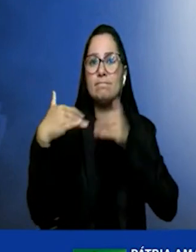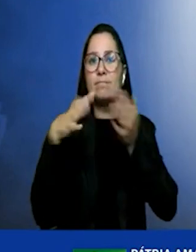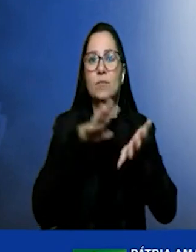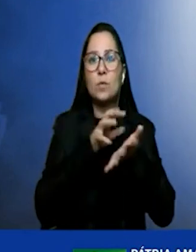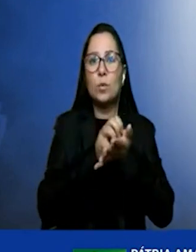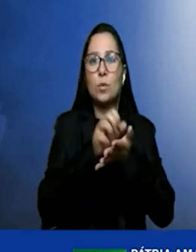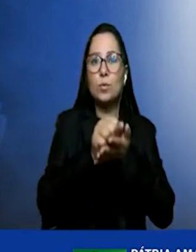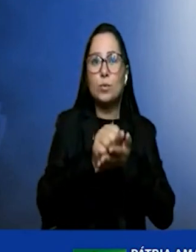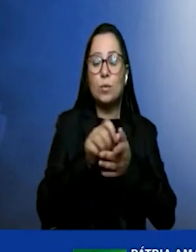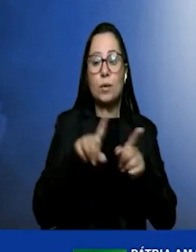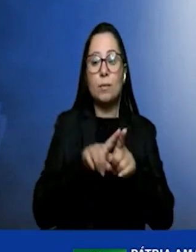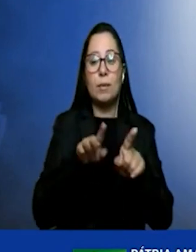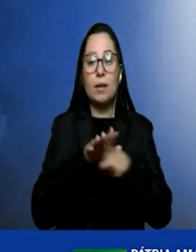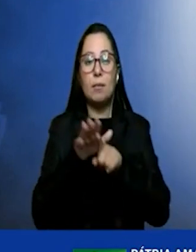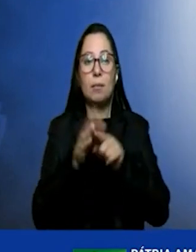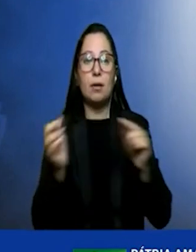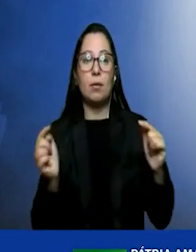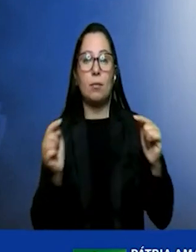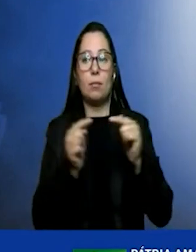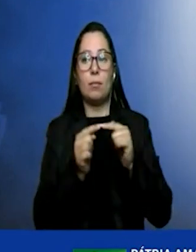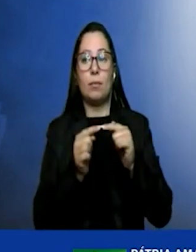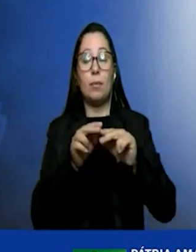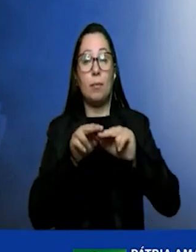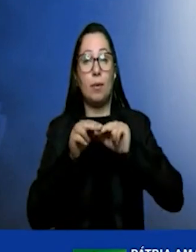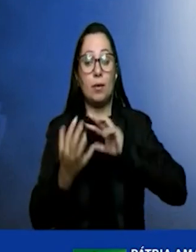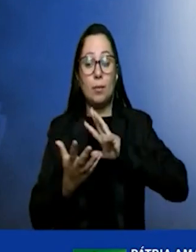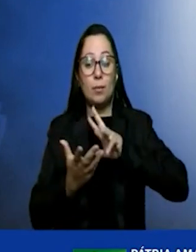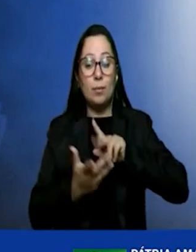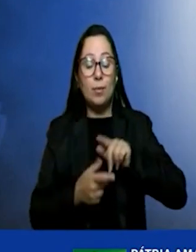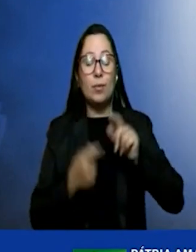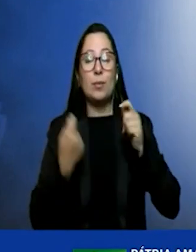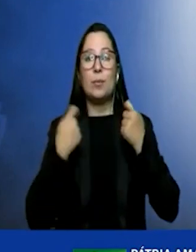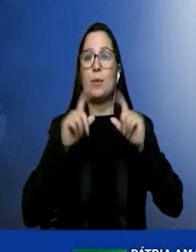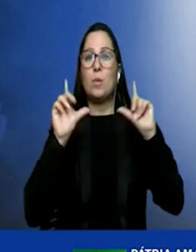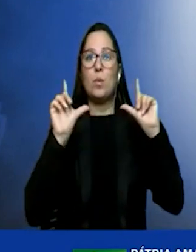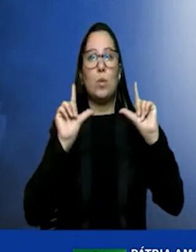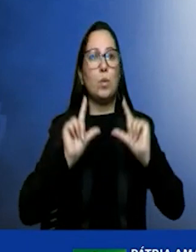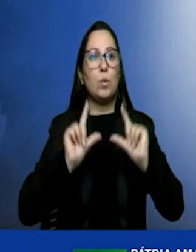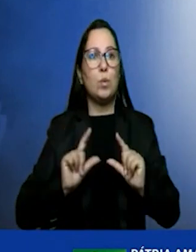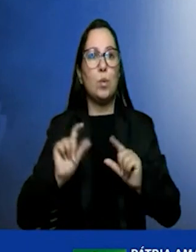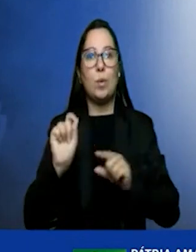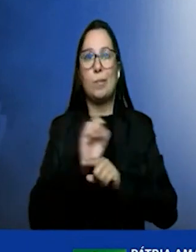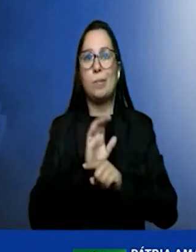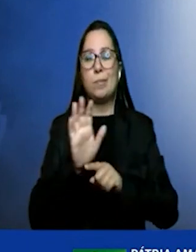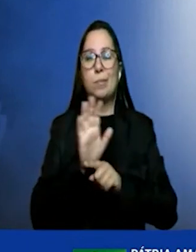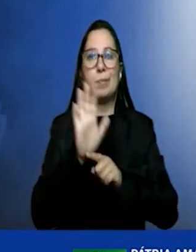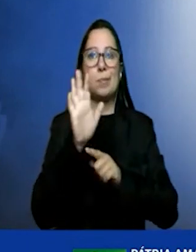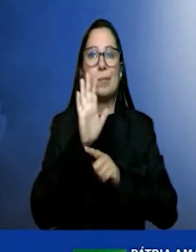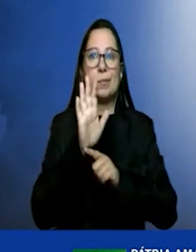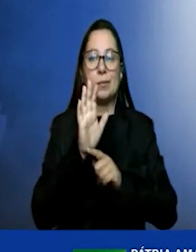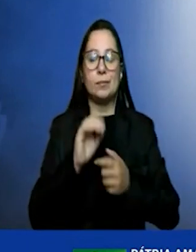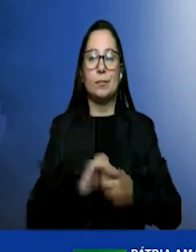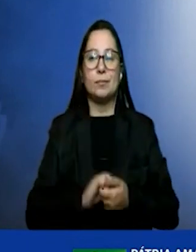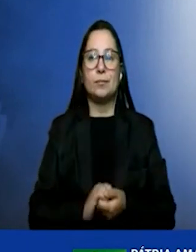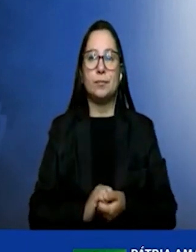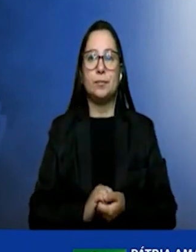enquanto o planeta exige uma redução de emissões de gases de efeito estufa.